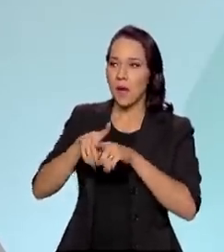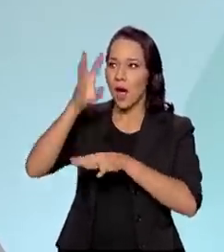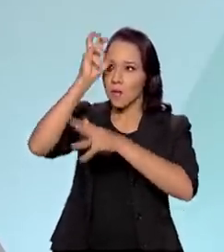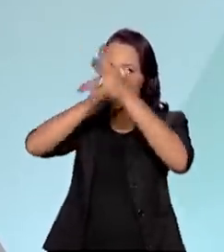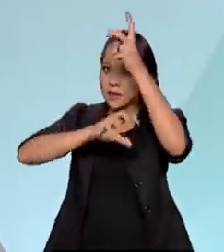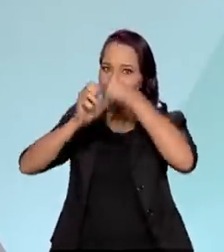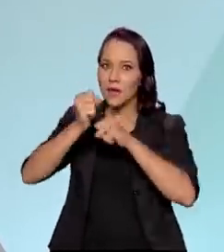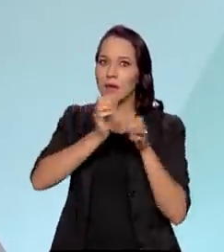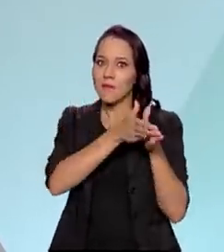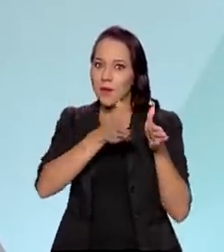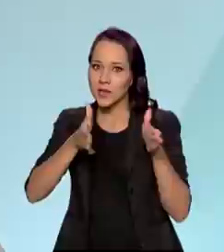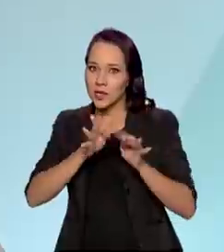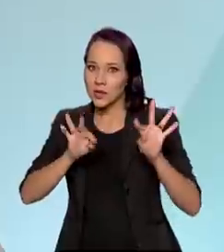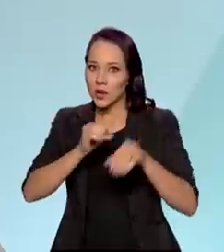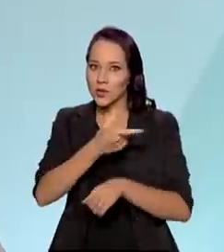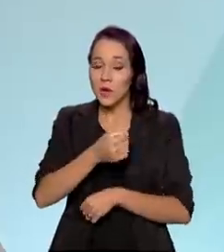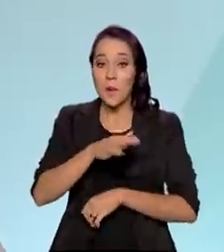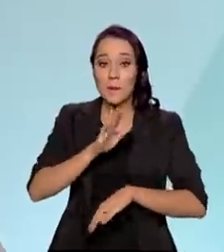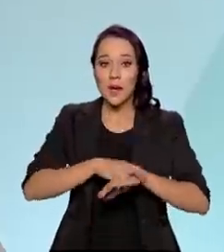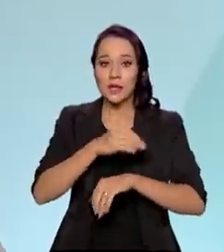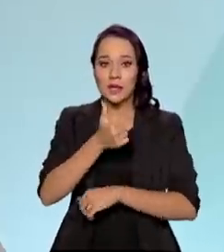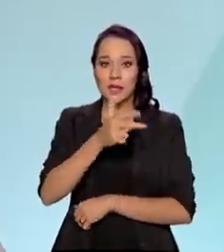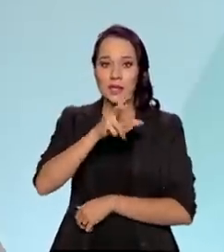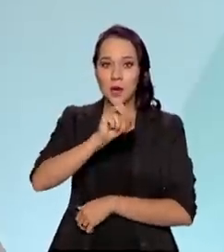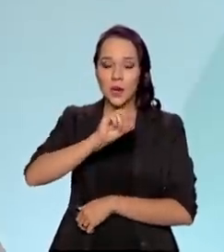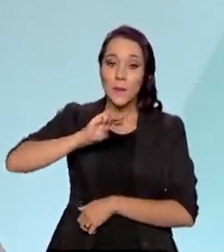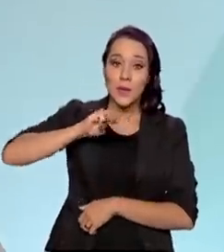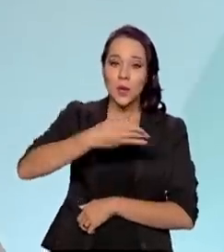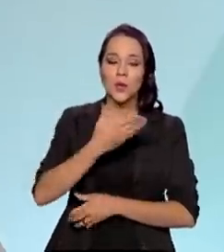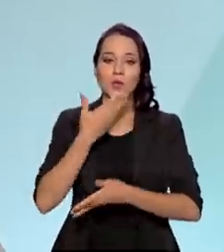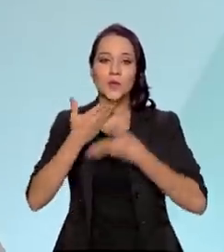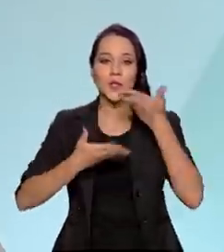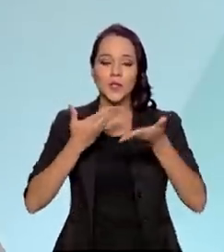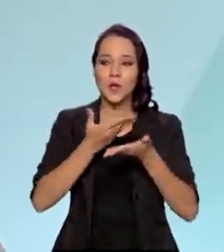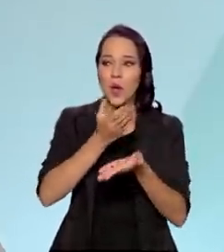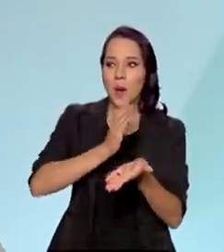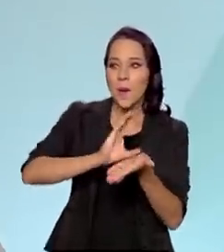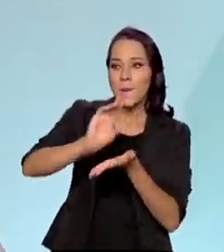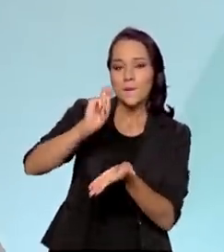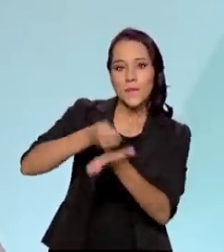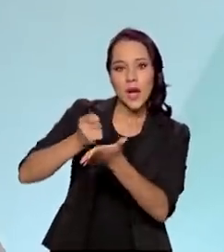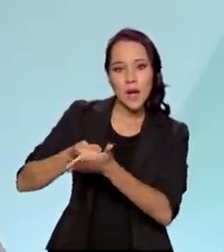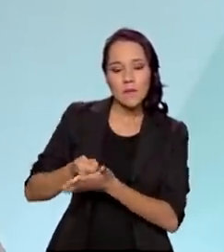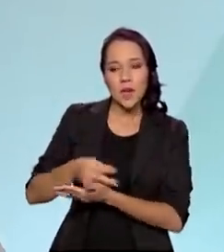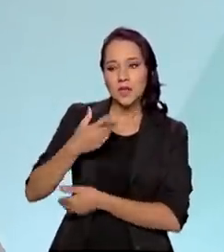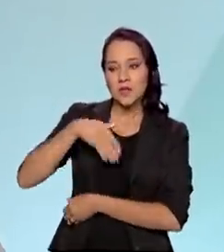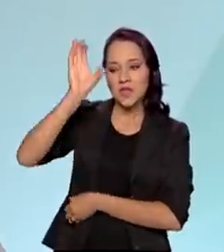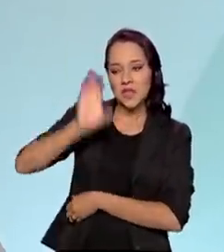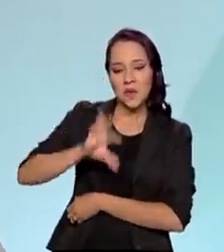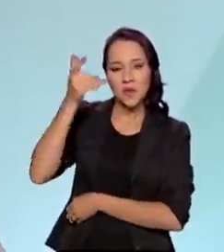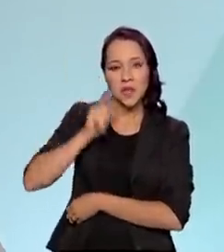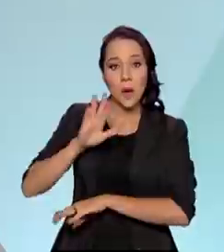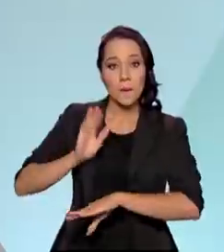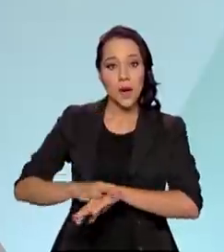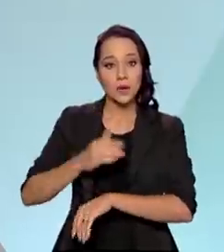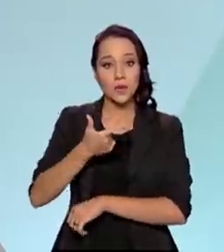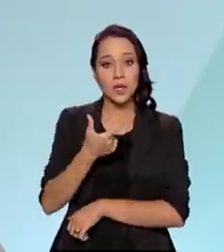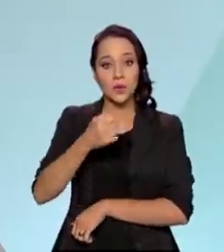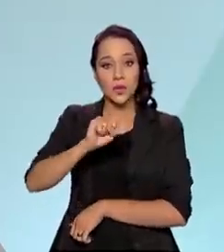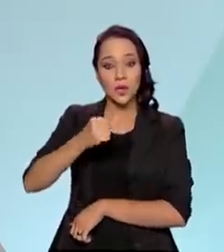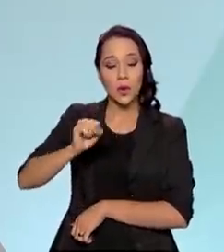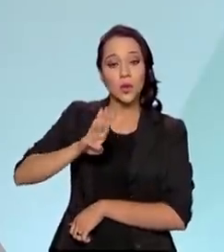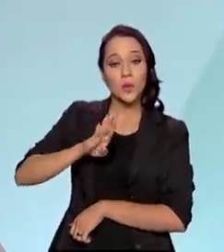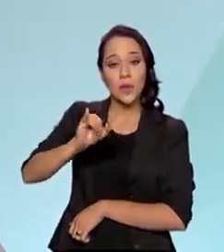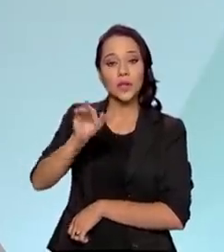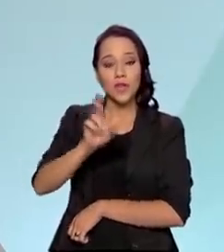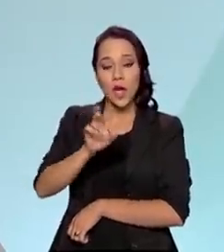processo todo em 2020, foram mais de 150 milhões de requerimentos, pagamentos efetivos que chegaram no cidadão, mais de 288 bilhões